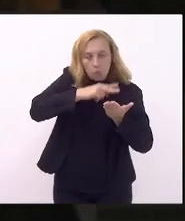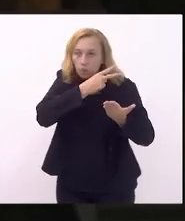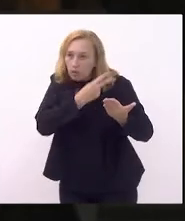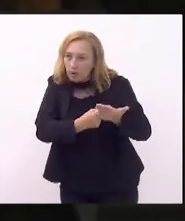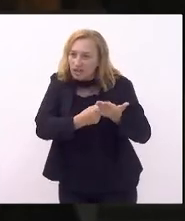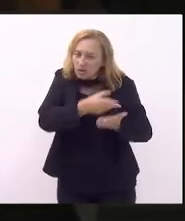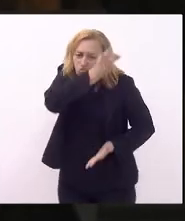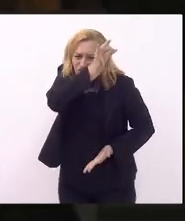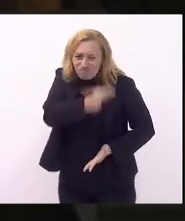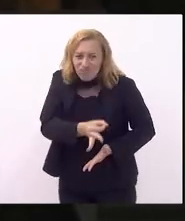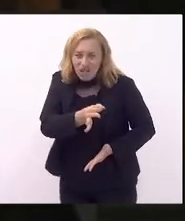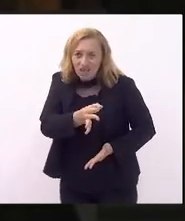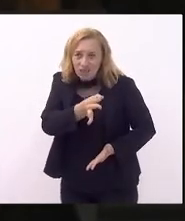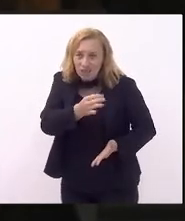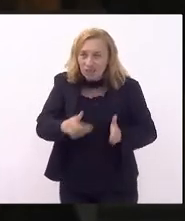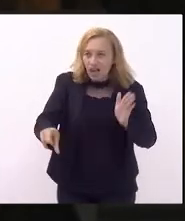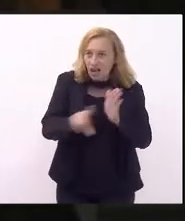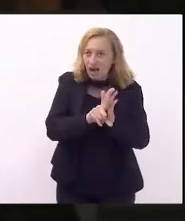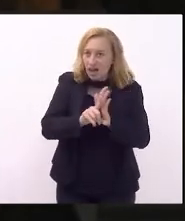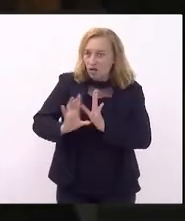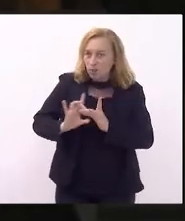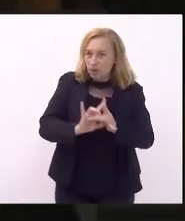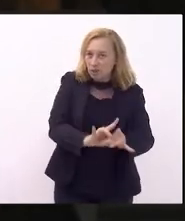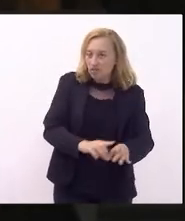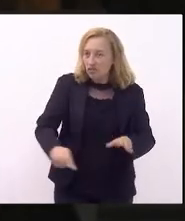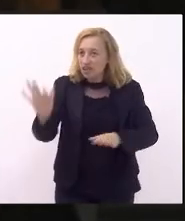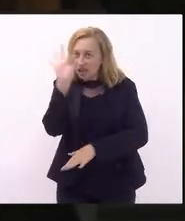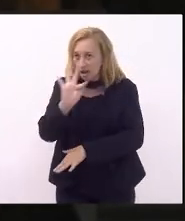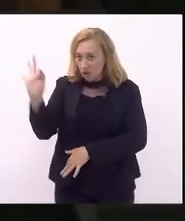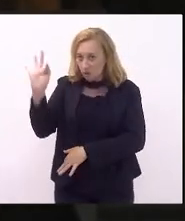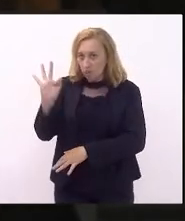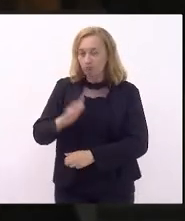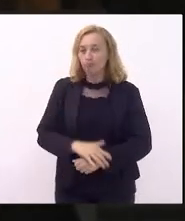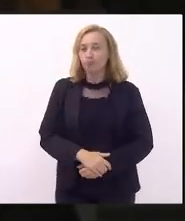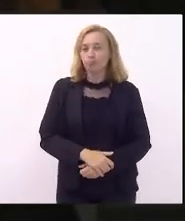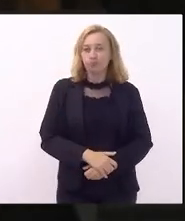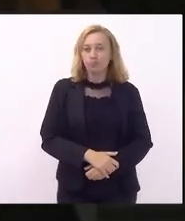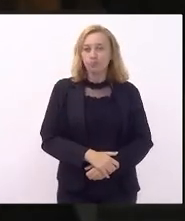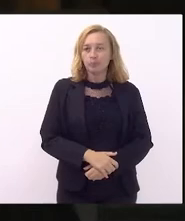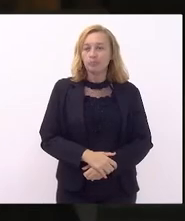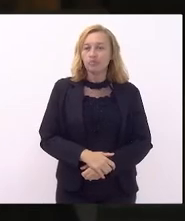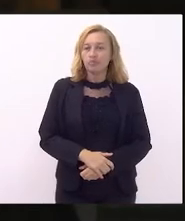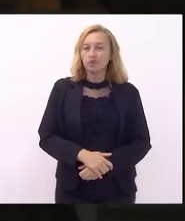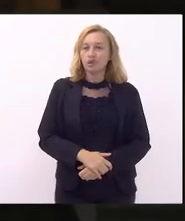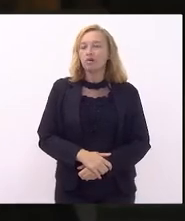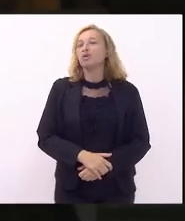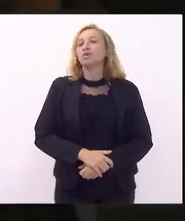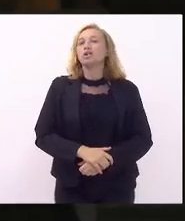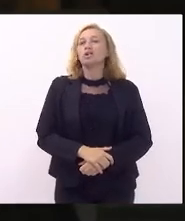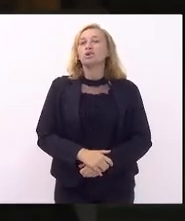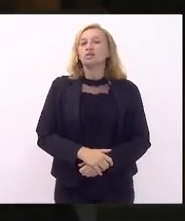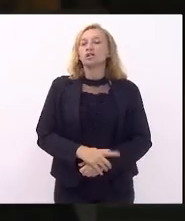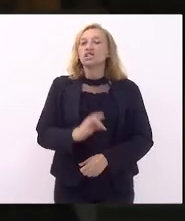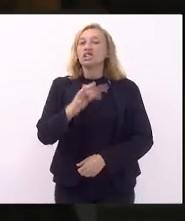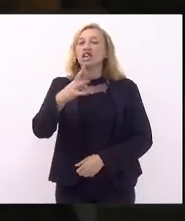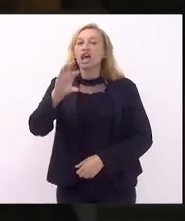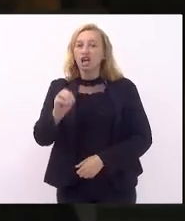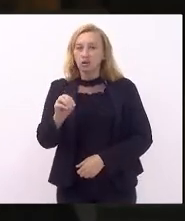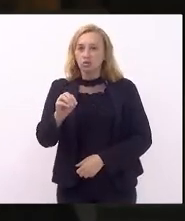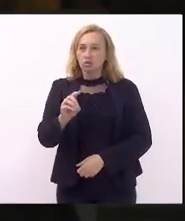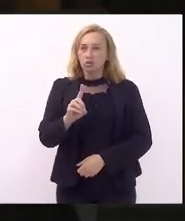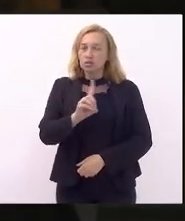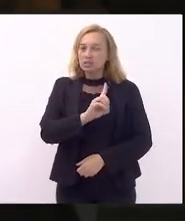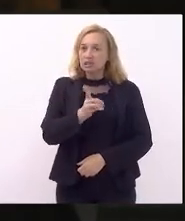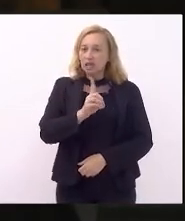correta da Lei Complementar Federal, que o triênio não